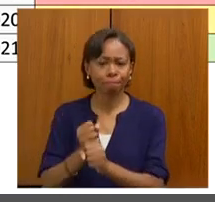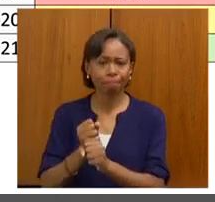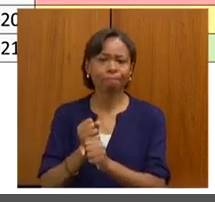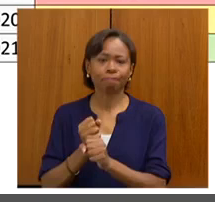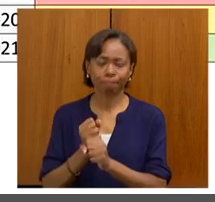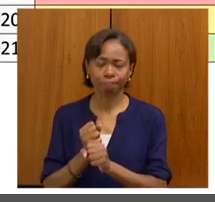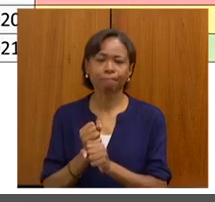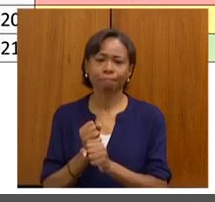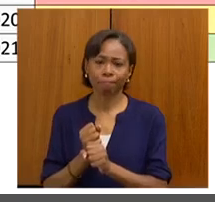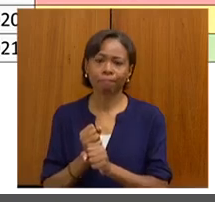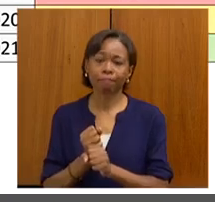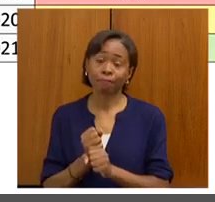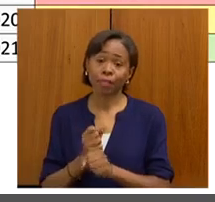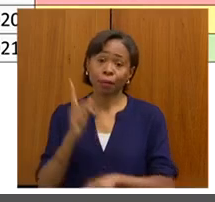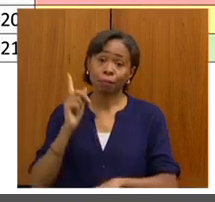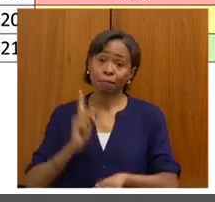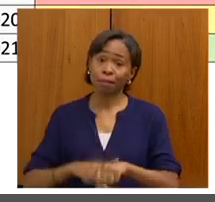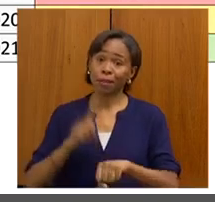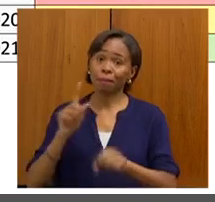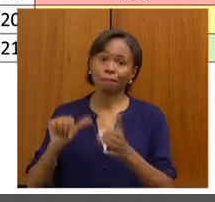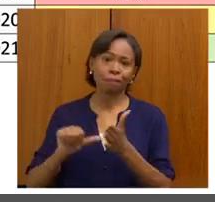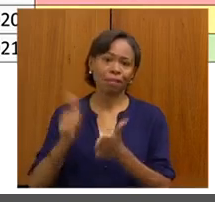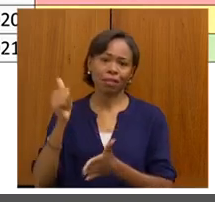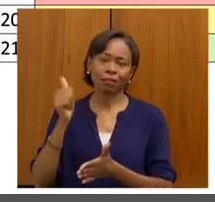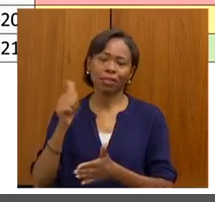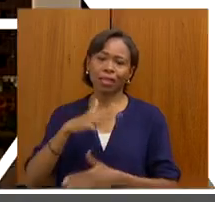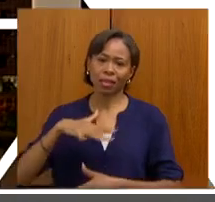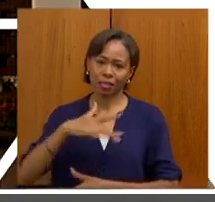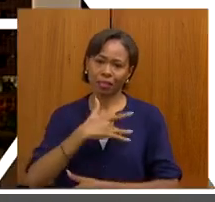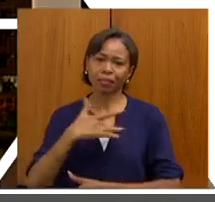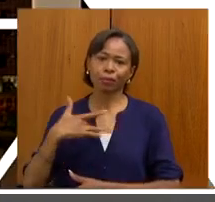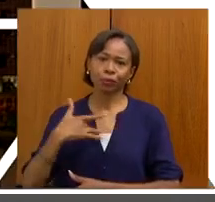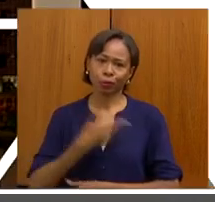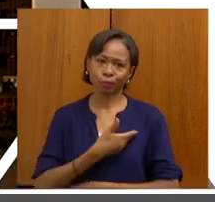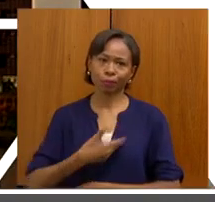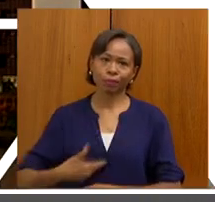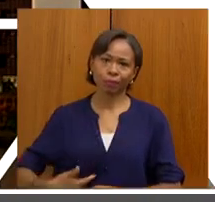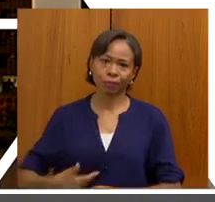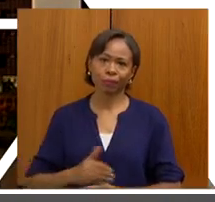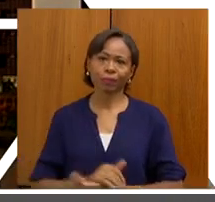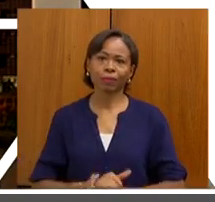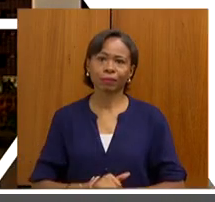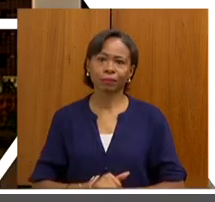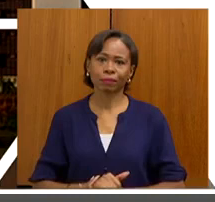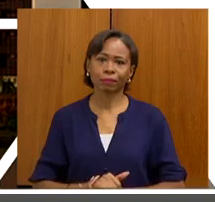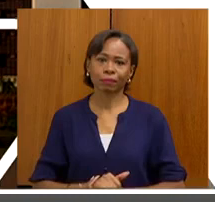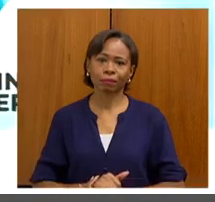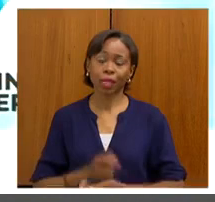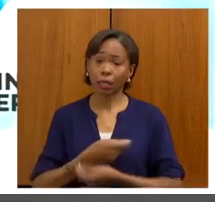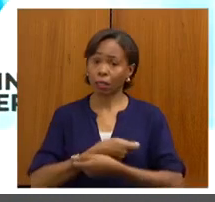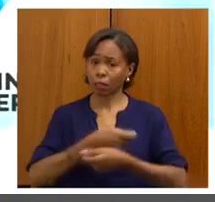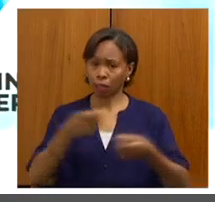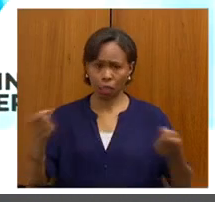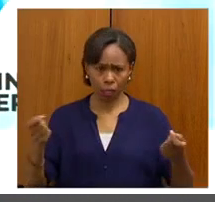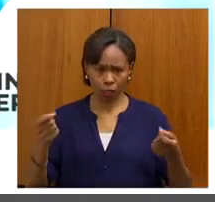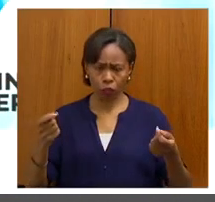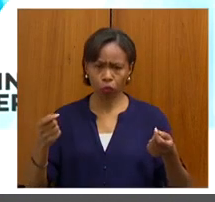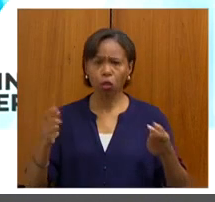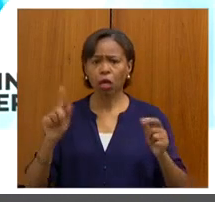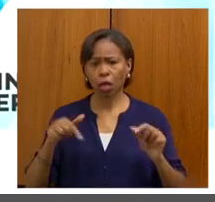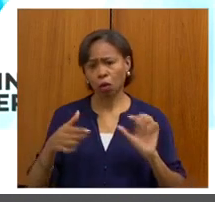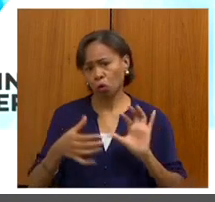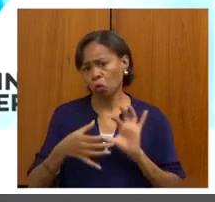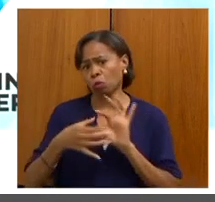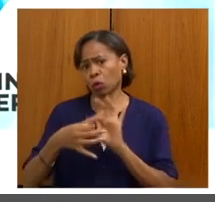inédito para a saúde pública do Estado. Pode passar? Então, as entregas em gerais, que estão vinculadas a isso tudo,